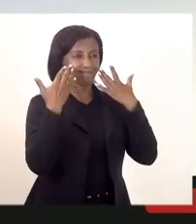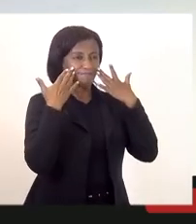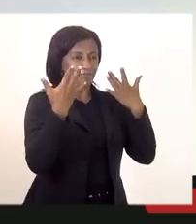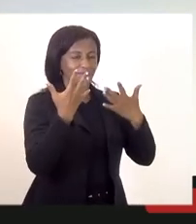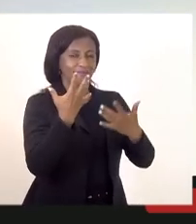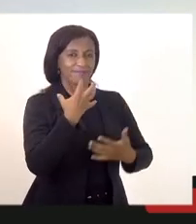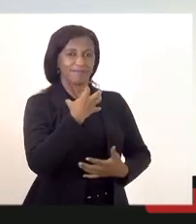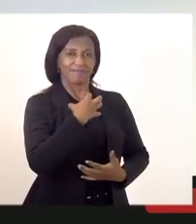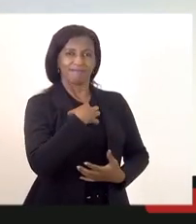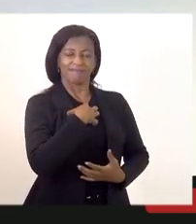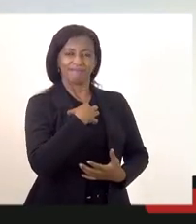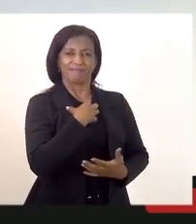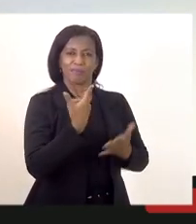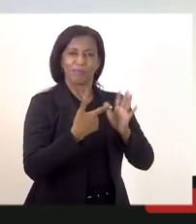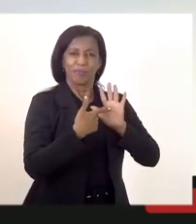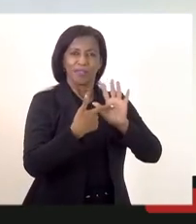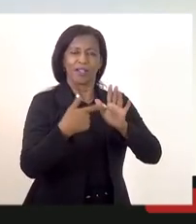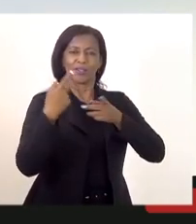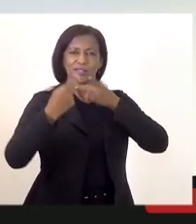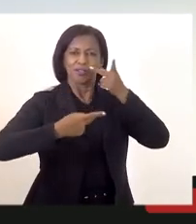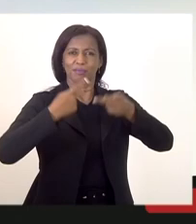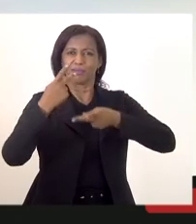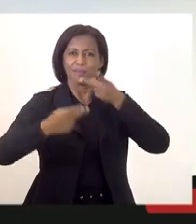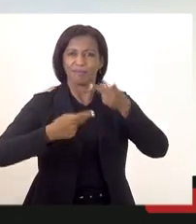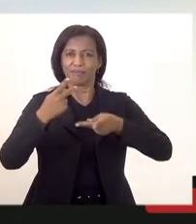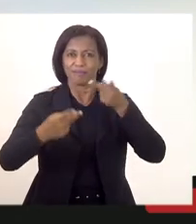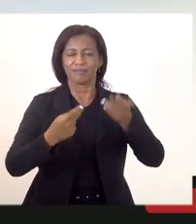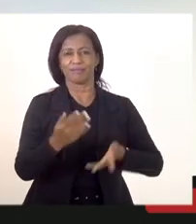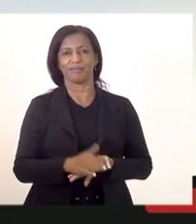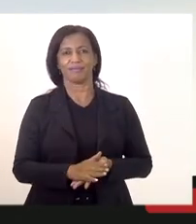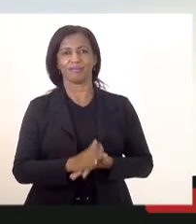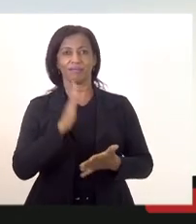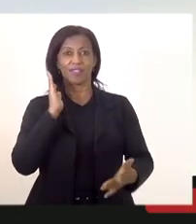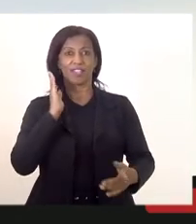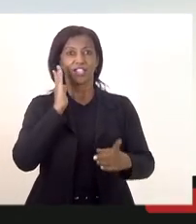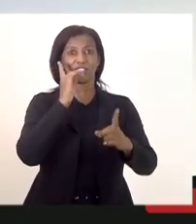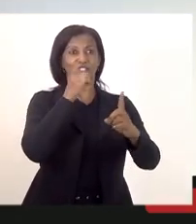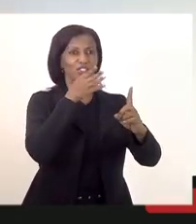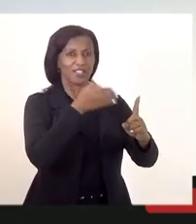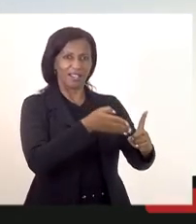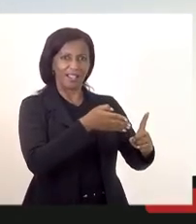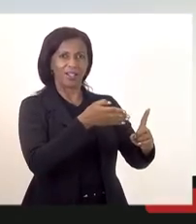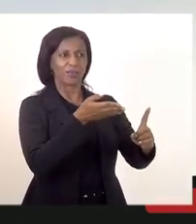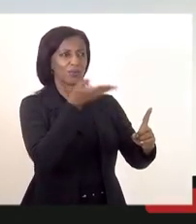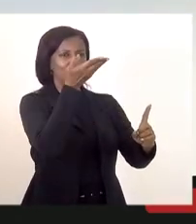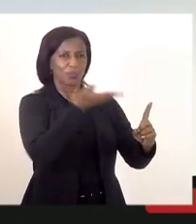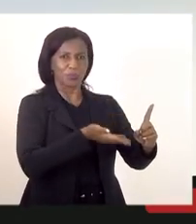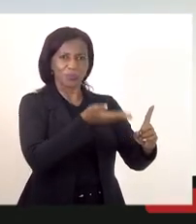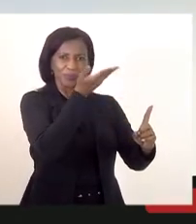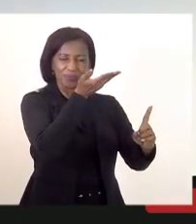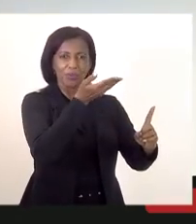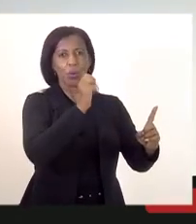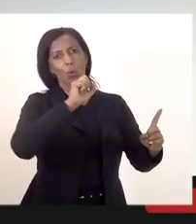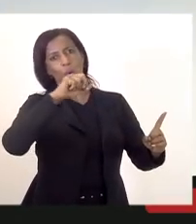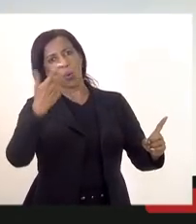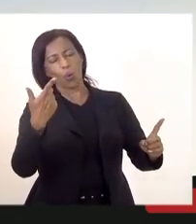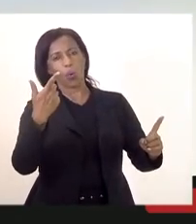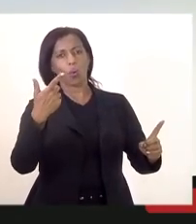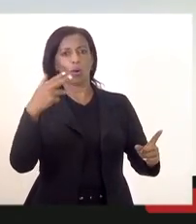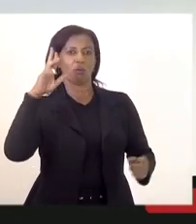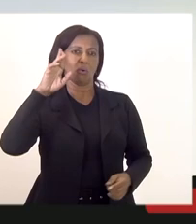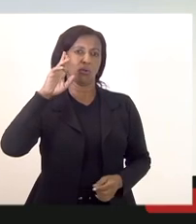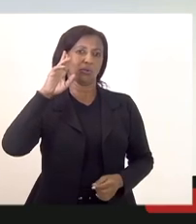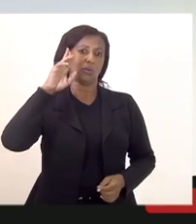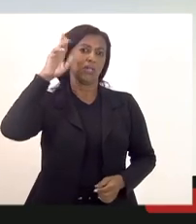sentimentos nossas nossas palavras diretamente ao senhor ou outro comandante que tiveram